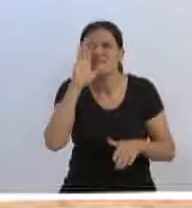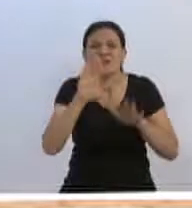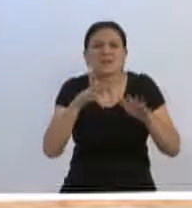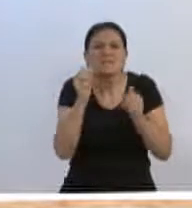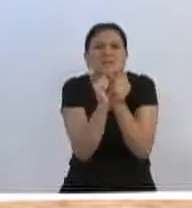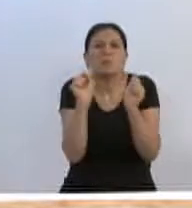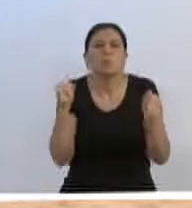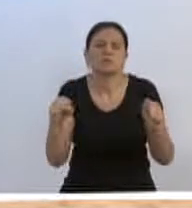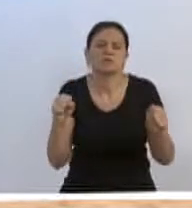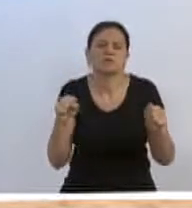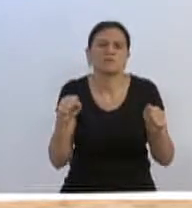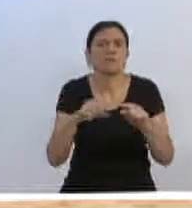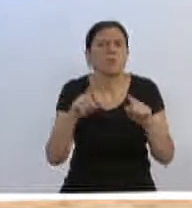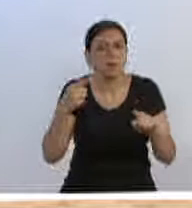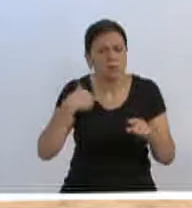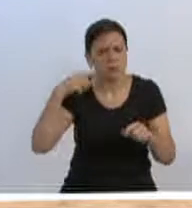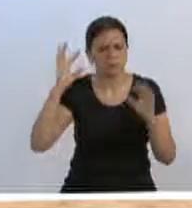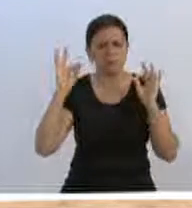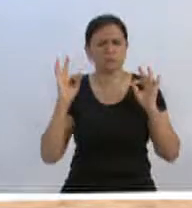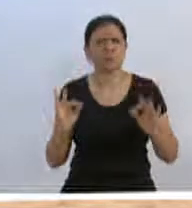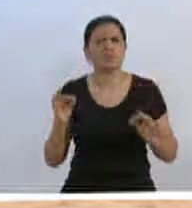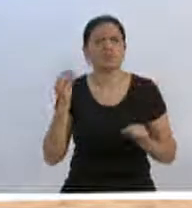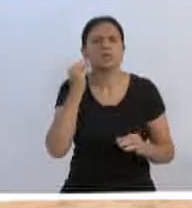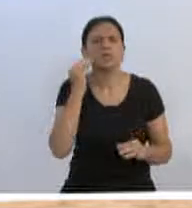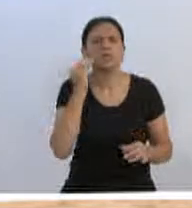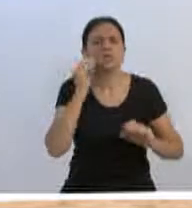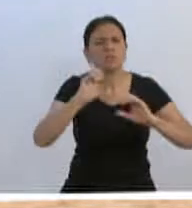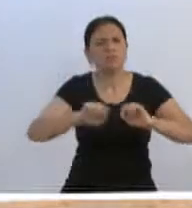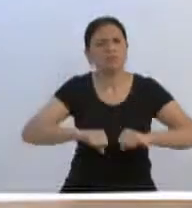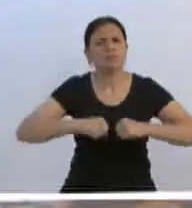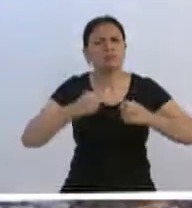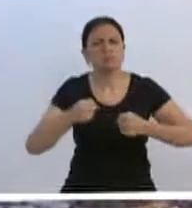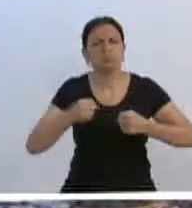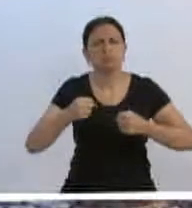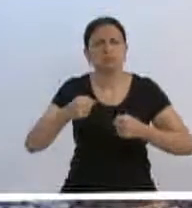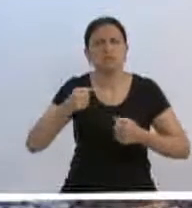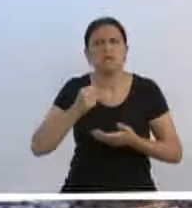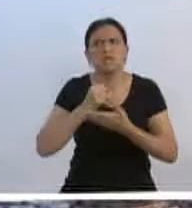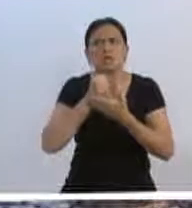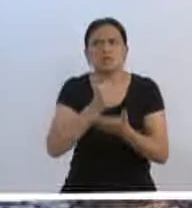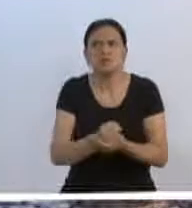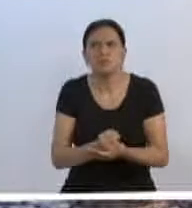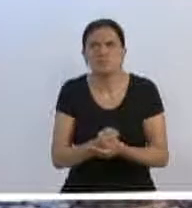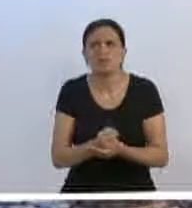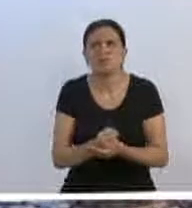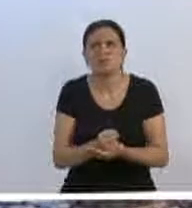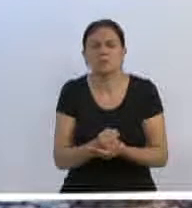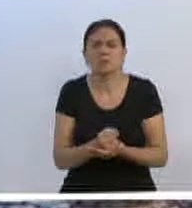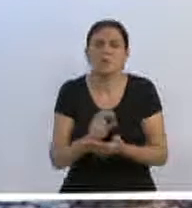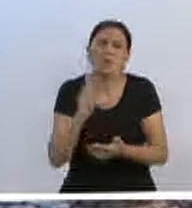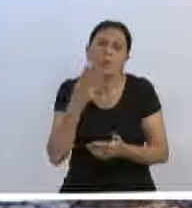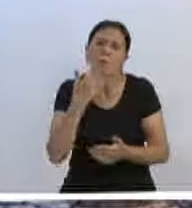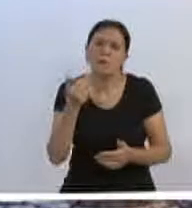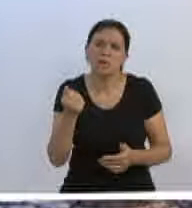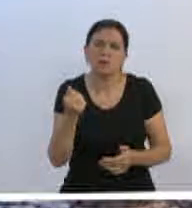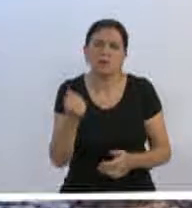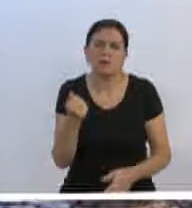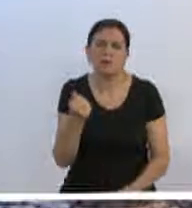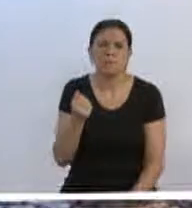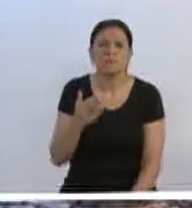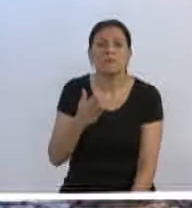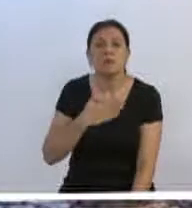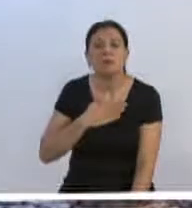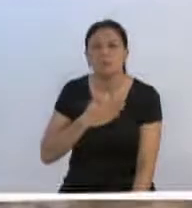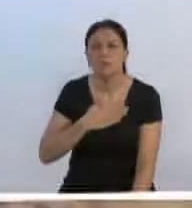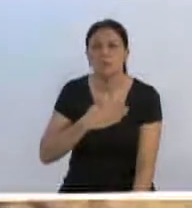resolvidas, é meu dever tentar e se esforçar ao máximo para buscar ajudar, para buscar resolver, ou pelo menos melhorar. É meu dever continuar não